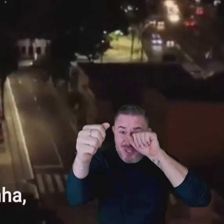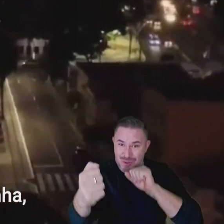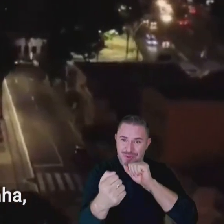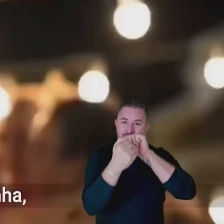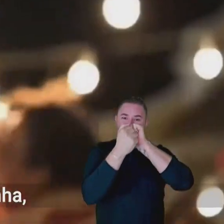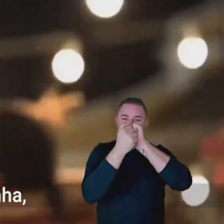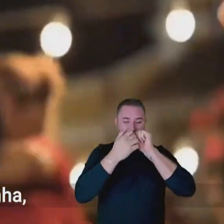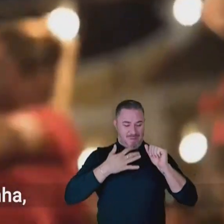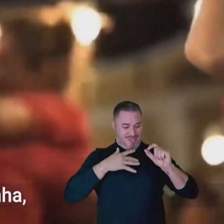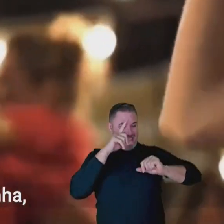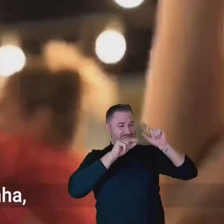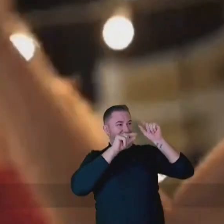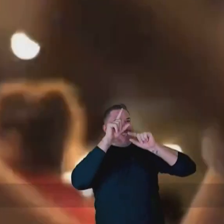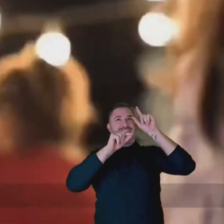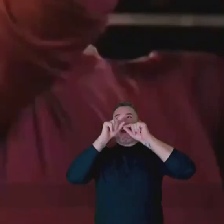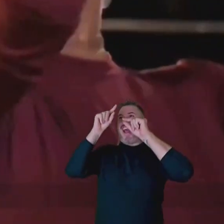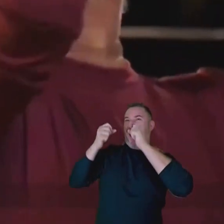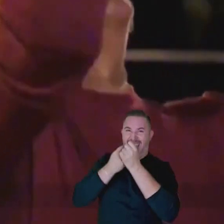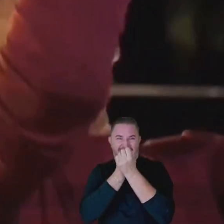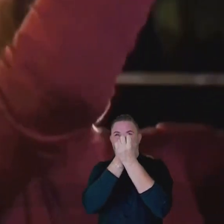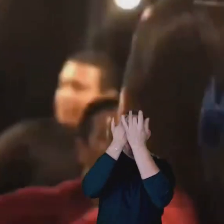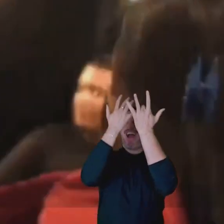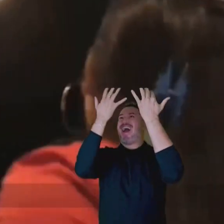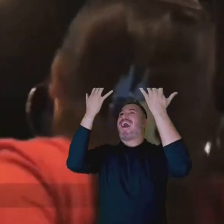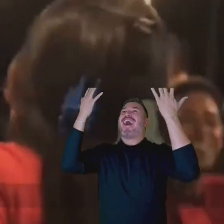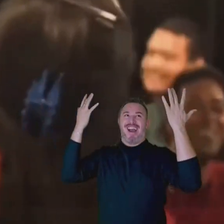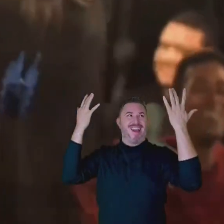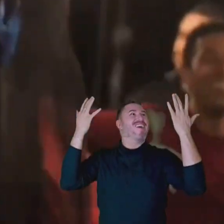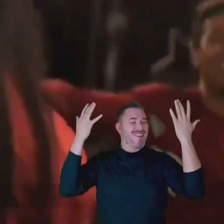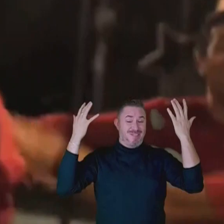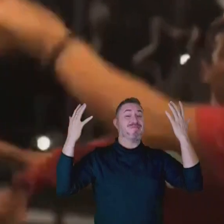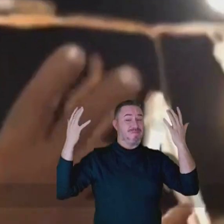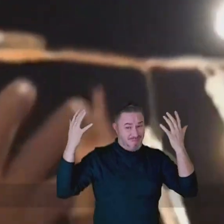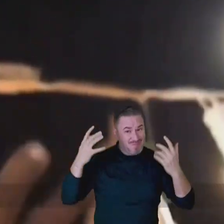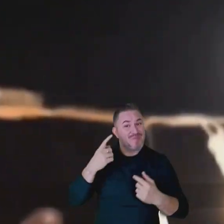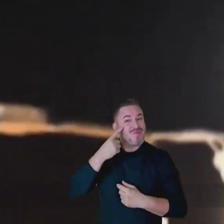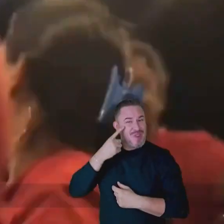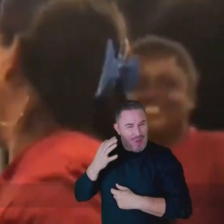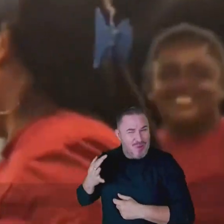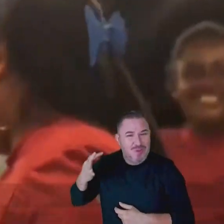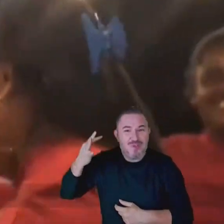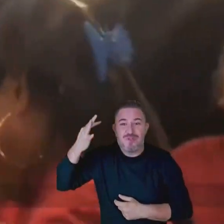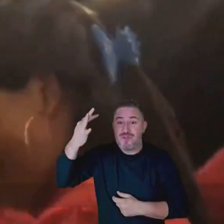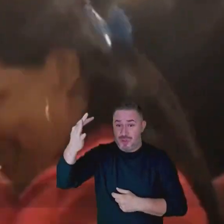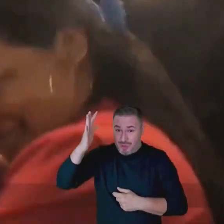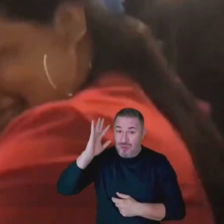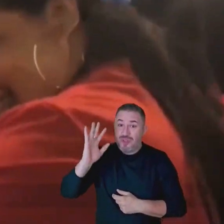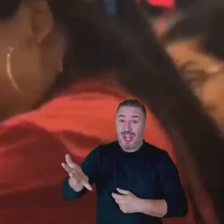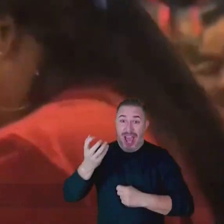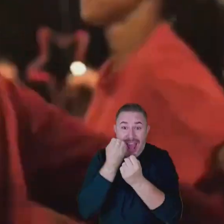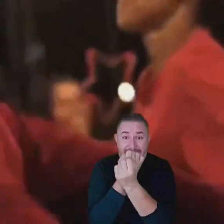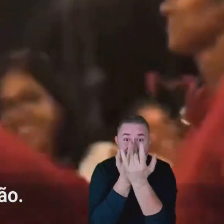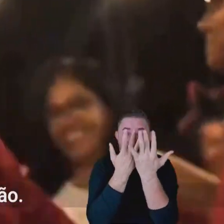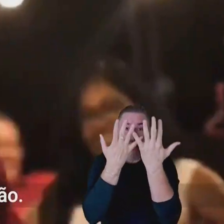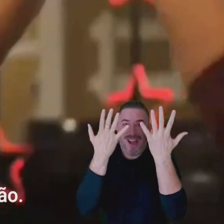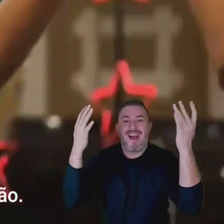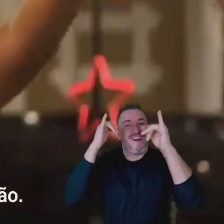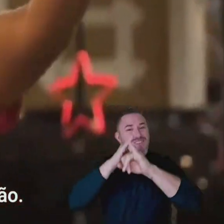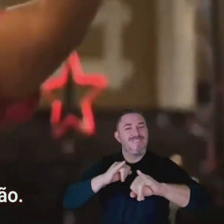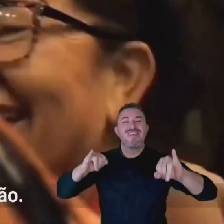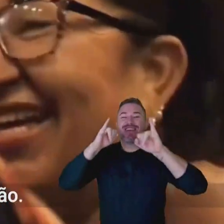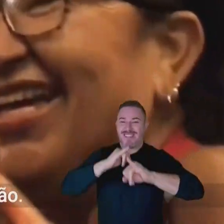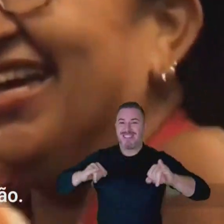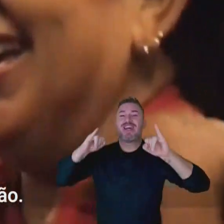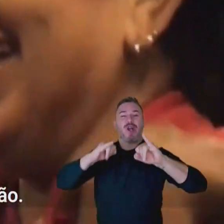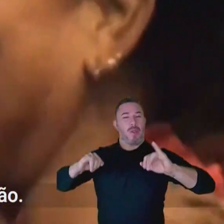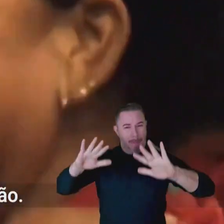com a minha Vamos formar uma constelação Olha o amanhã já tá brilhando E anunciando